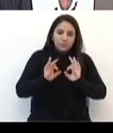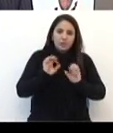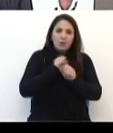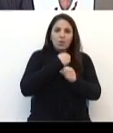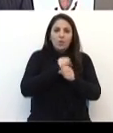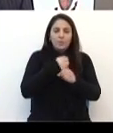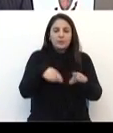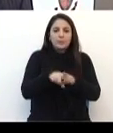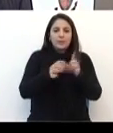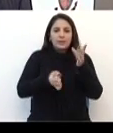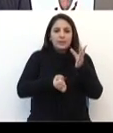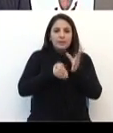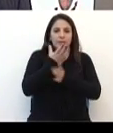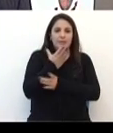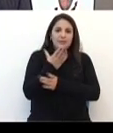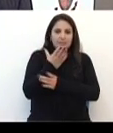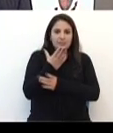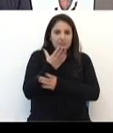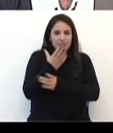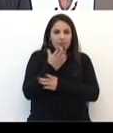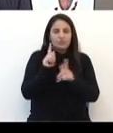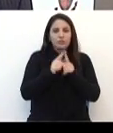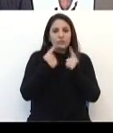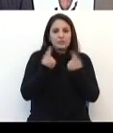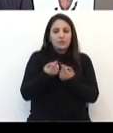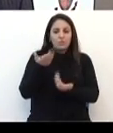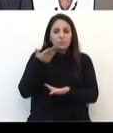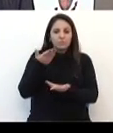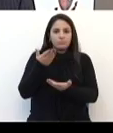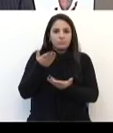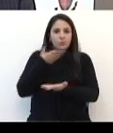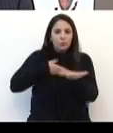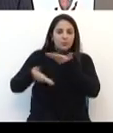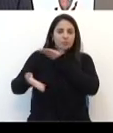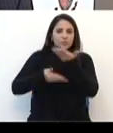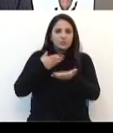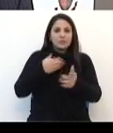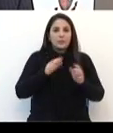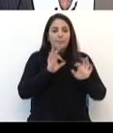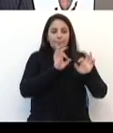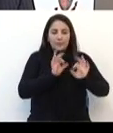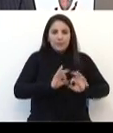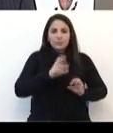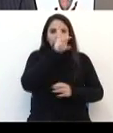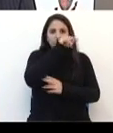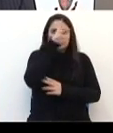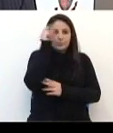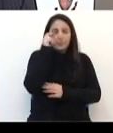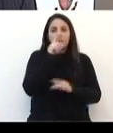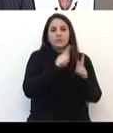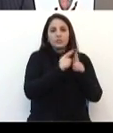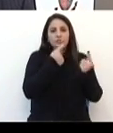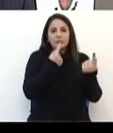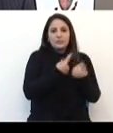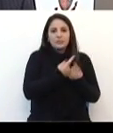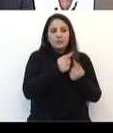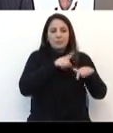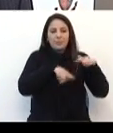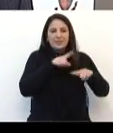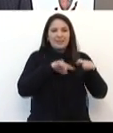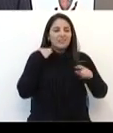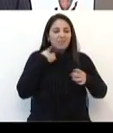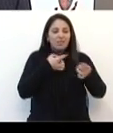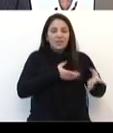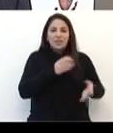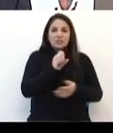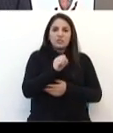obras, com a criação do Fundo Municipal de Gestão Compartilhada, o plano municipal de gestão de resíduos sólidos, que mais recentemente